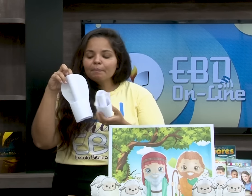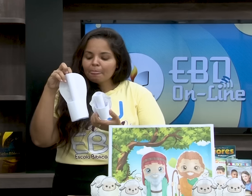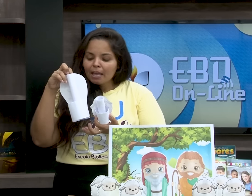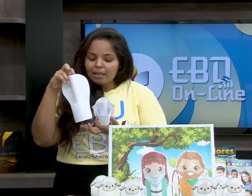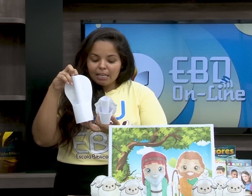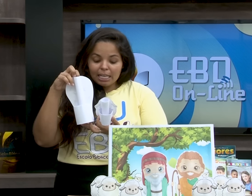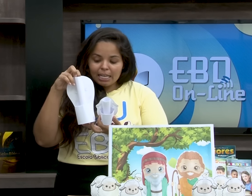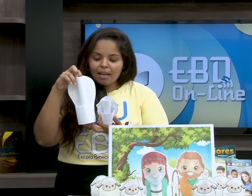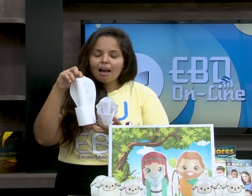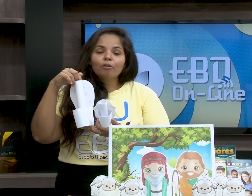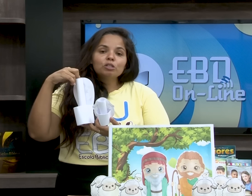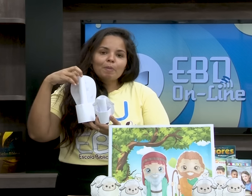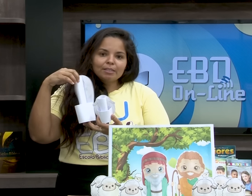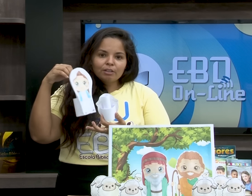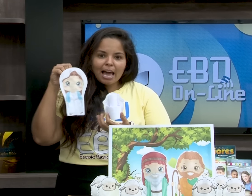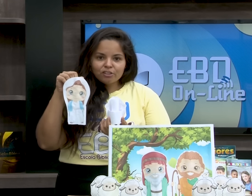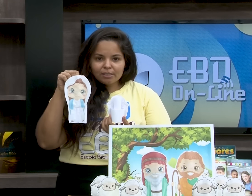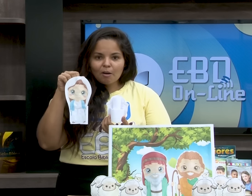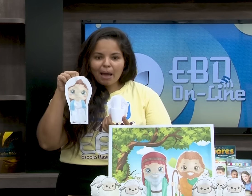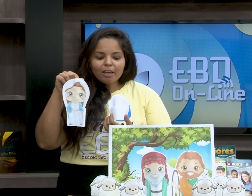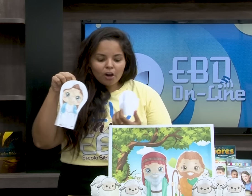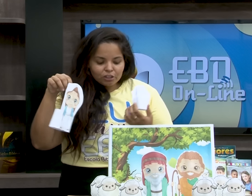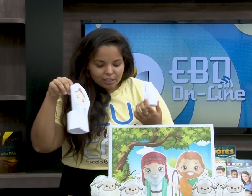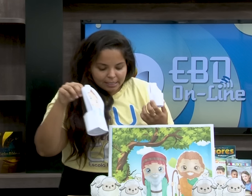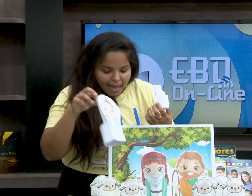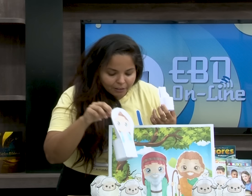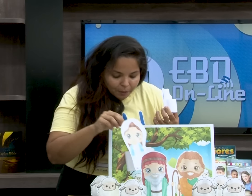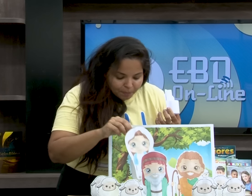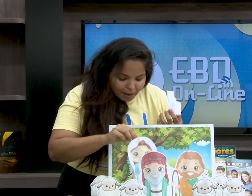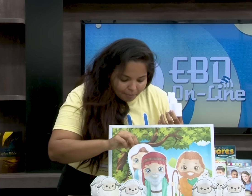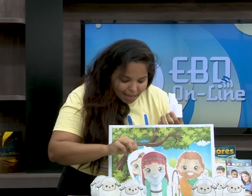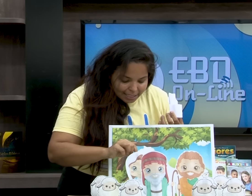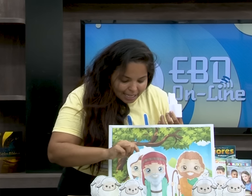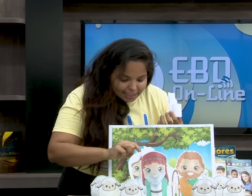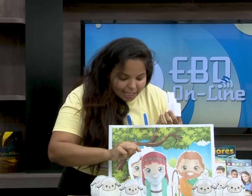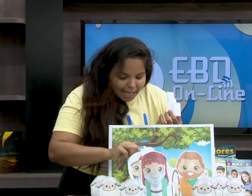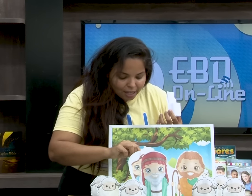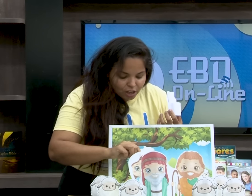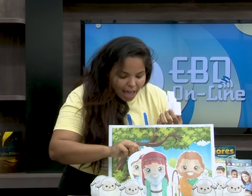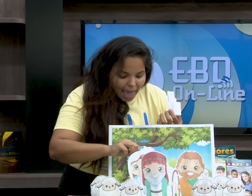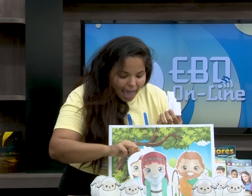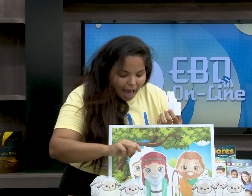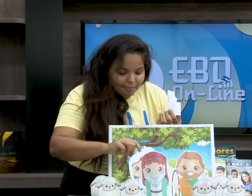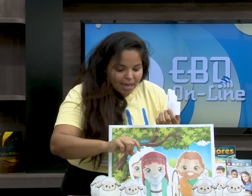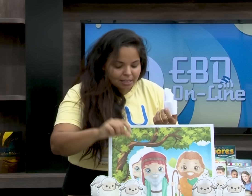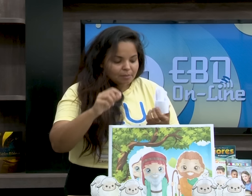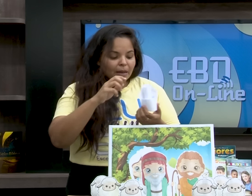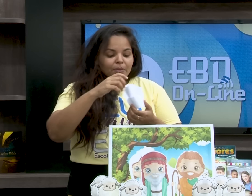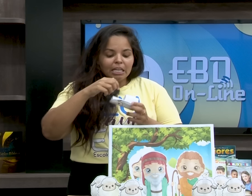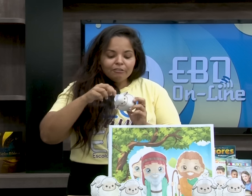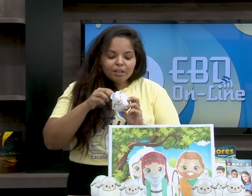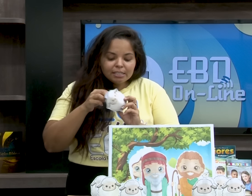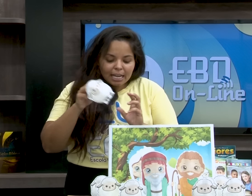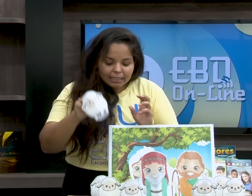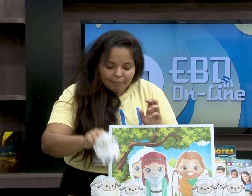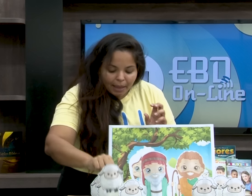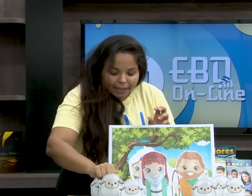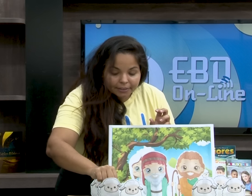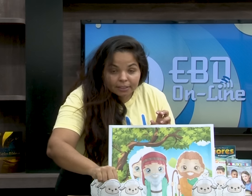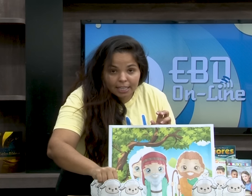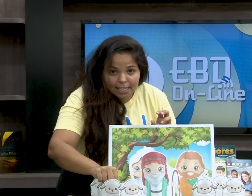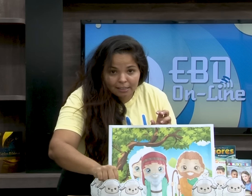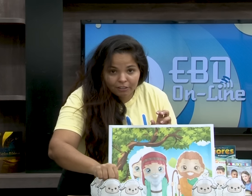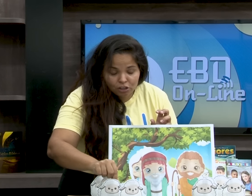menorzinha e os personagens são maiores, tá certo? Mas a estratégia é a mesma. E vou ensinar